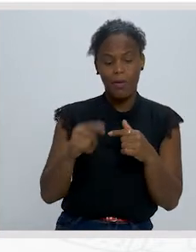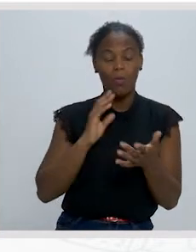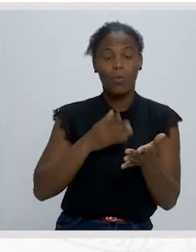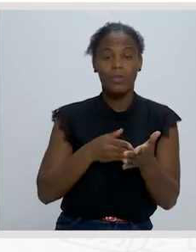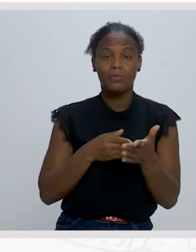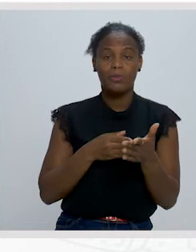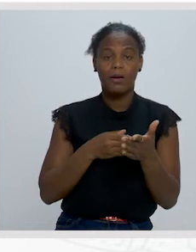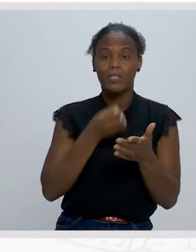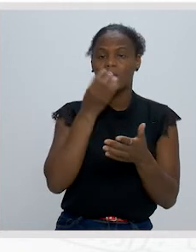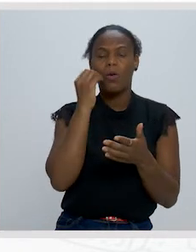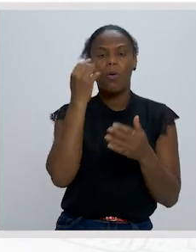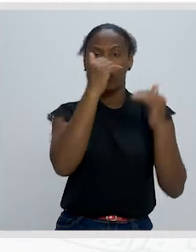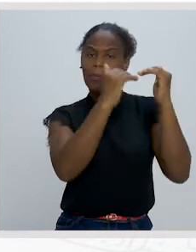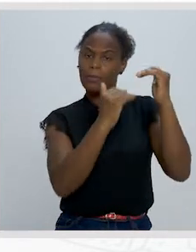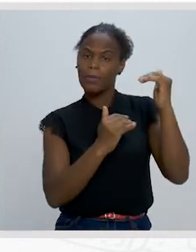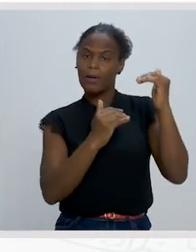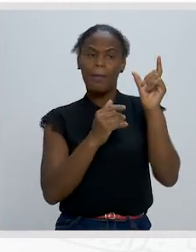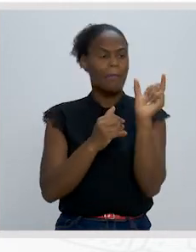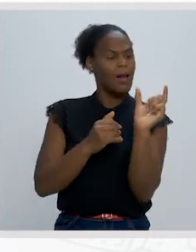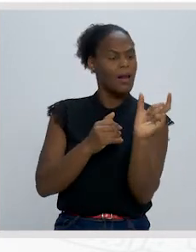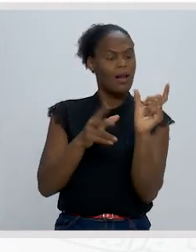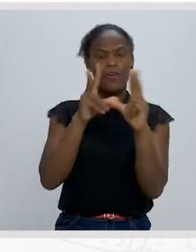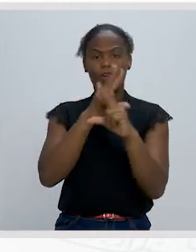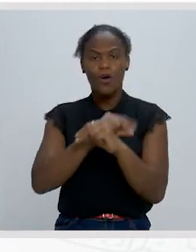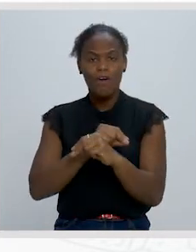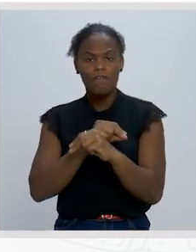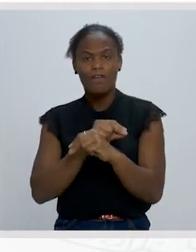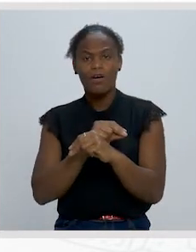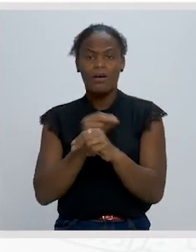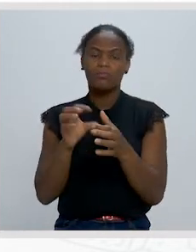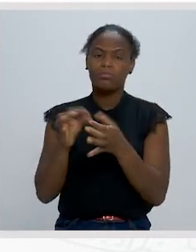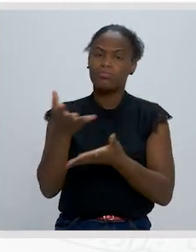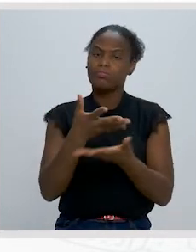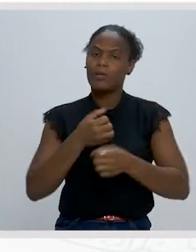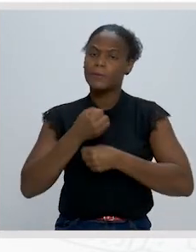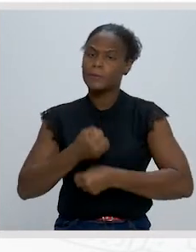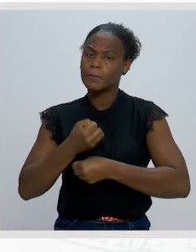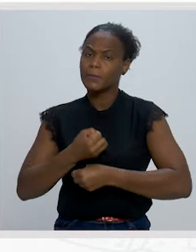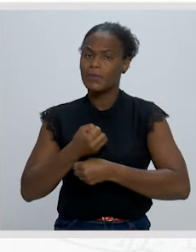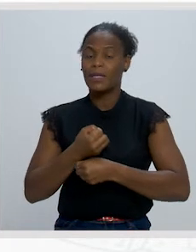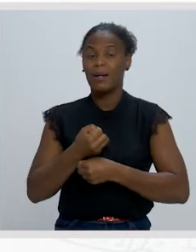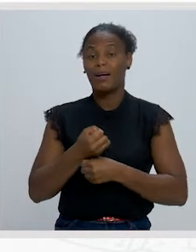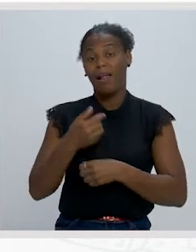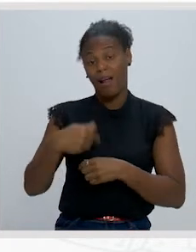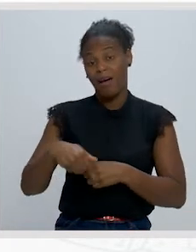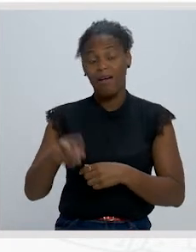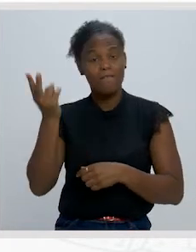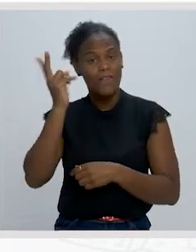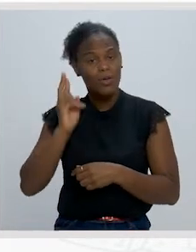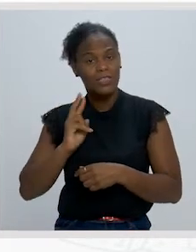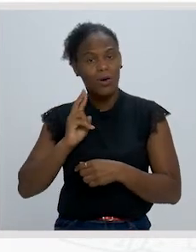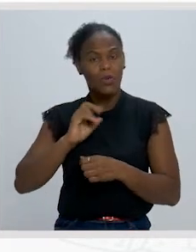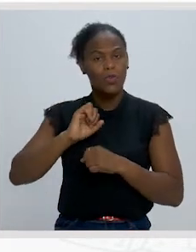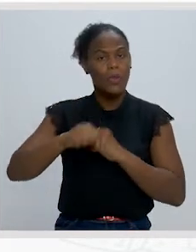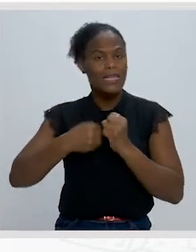última característica, o vocabulário novo, harmonicamente sustentado e aberto à valorização do